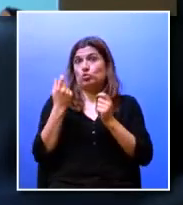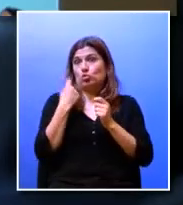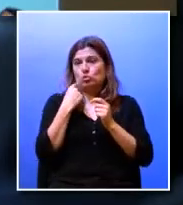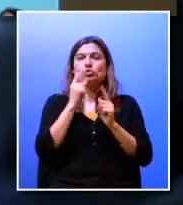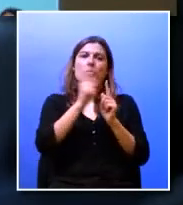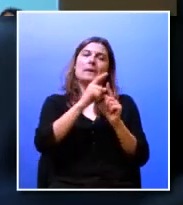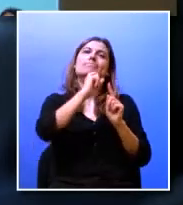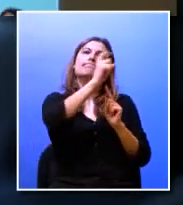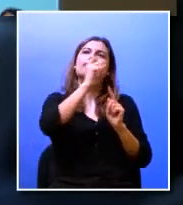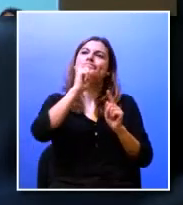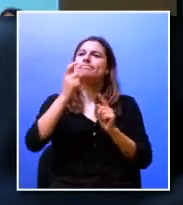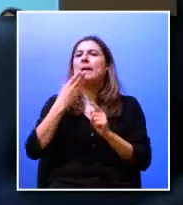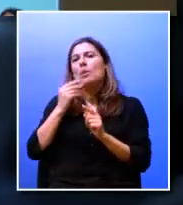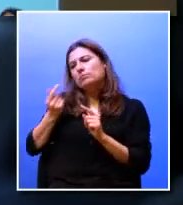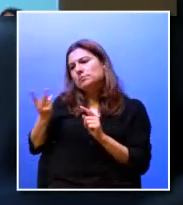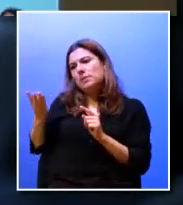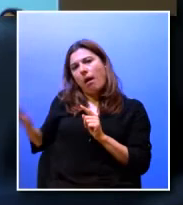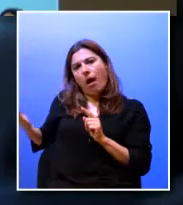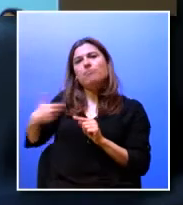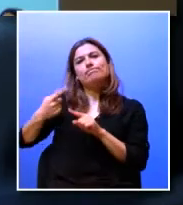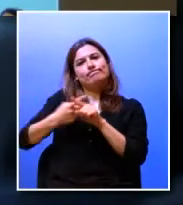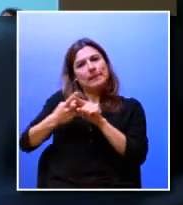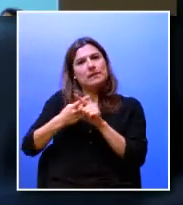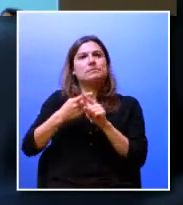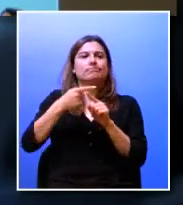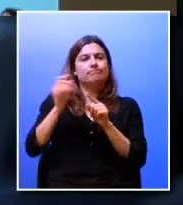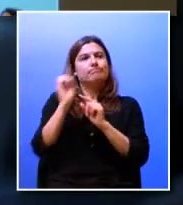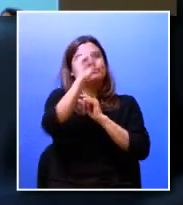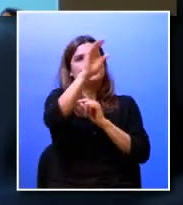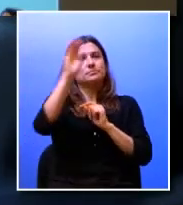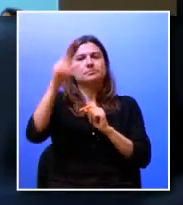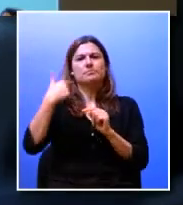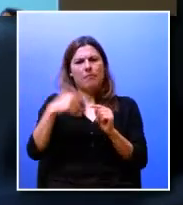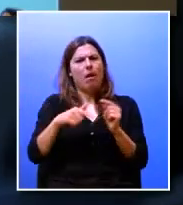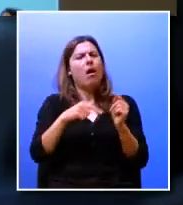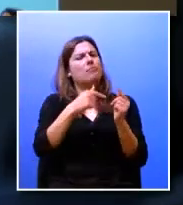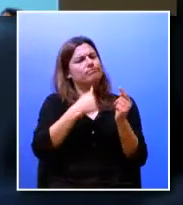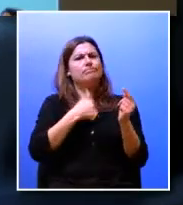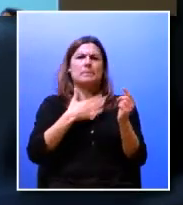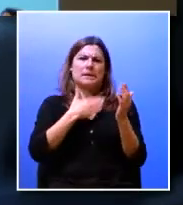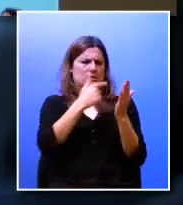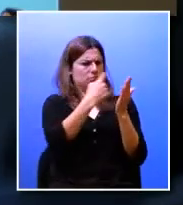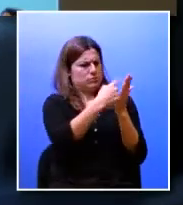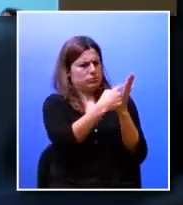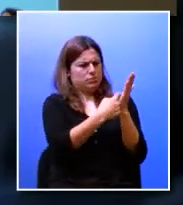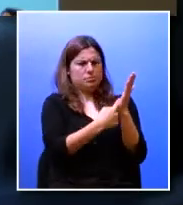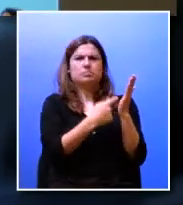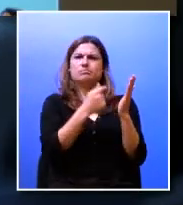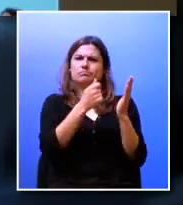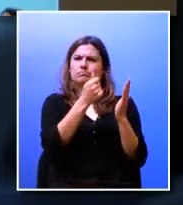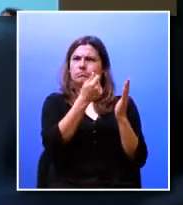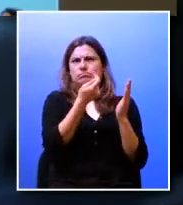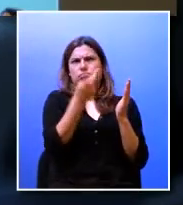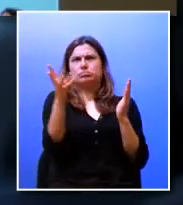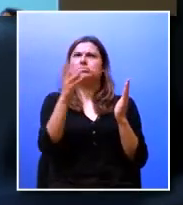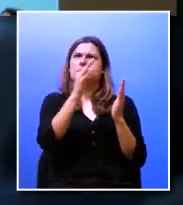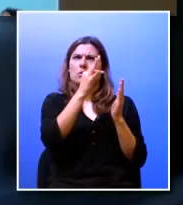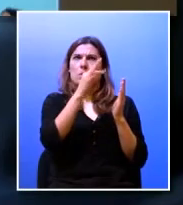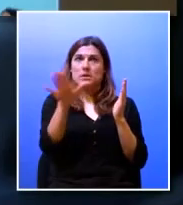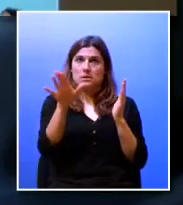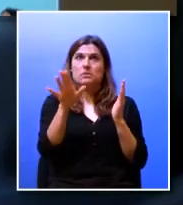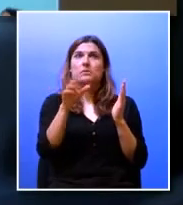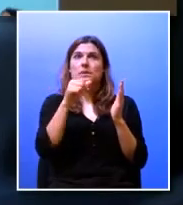alunos posso-vos dizer nós temos uma lista de empresas cerca de 400 empresas que regularmente